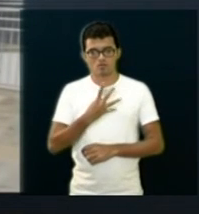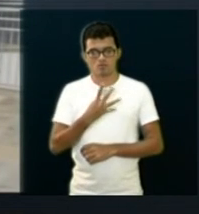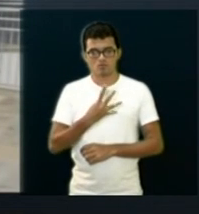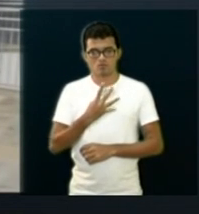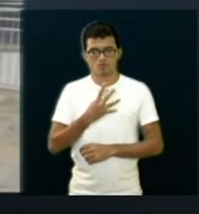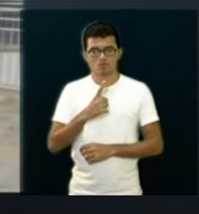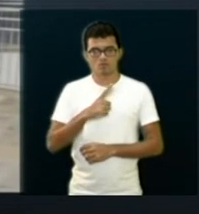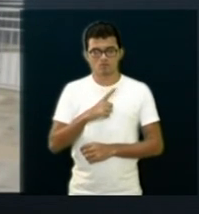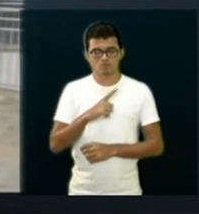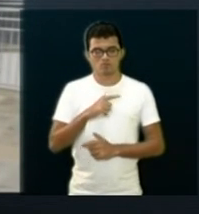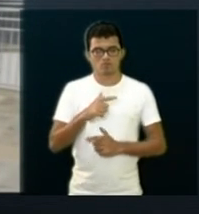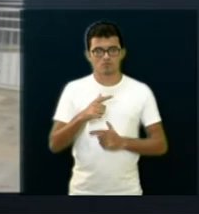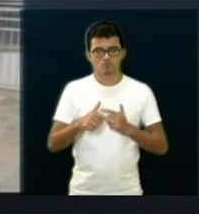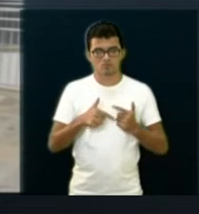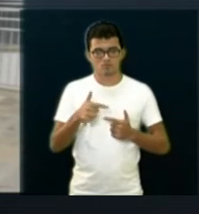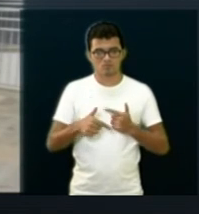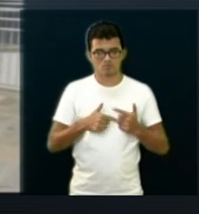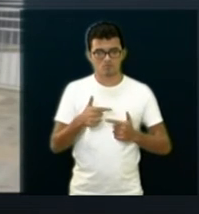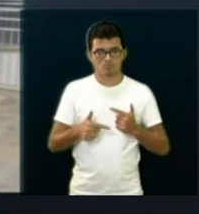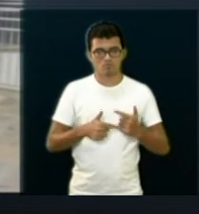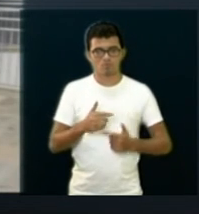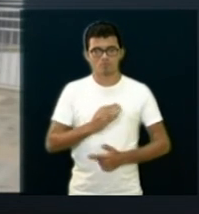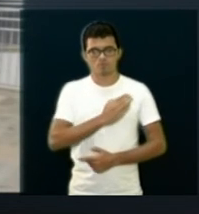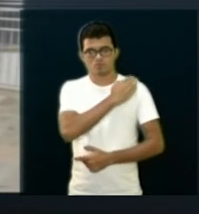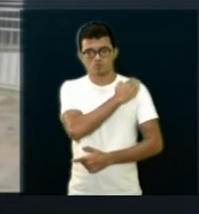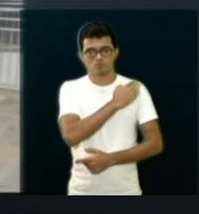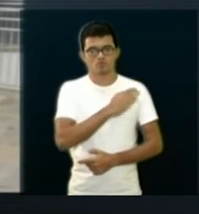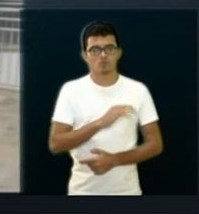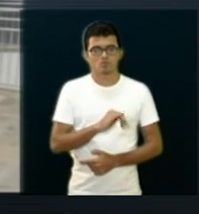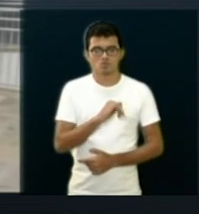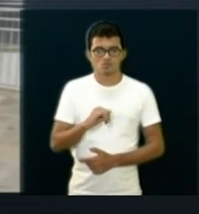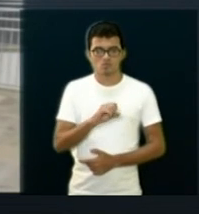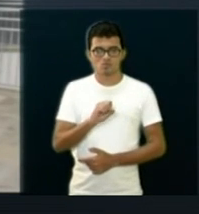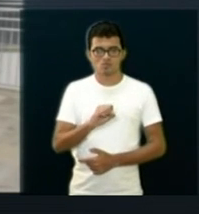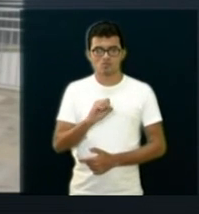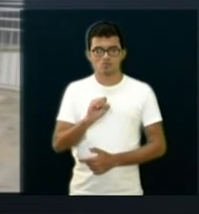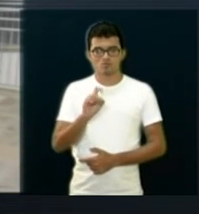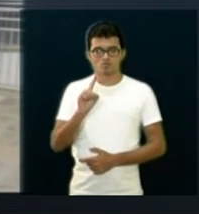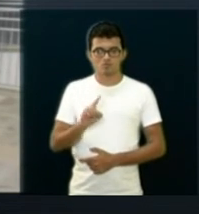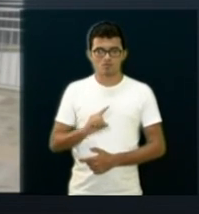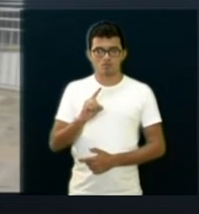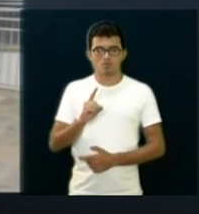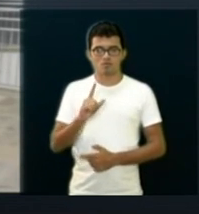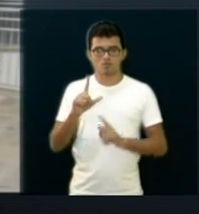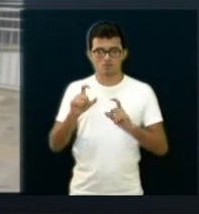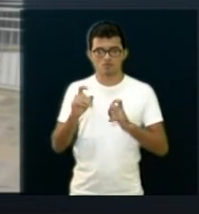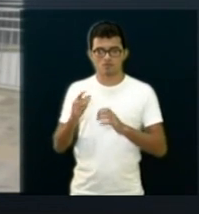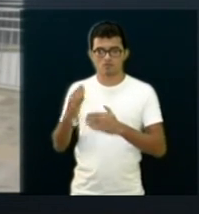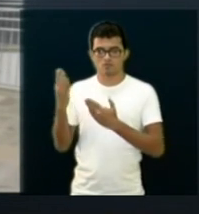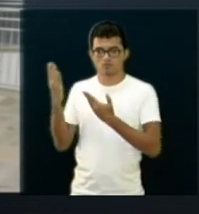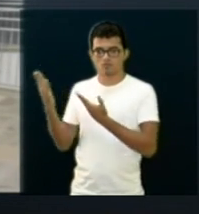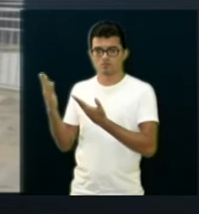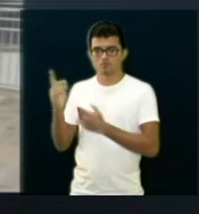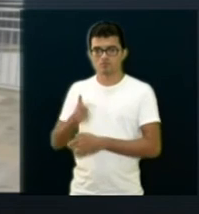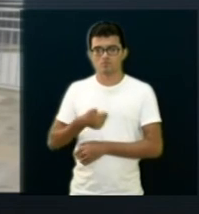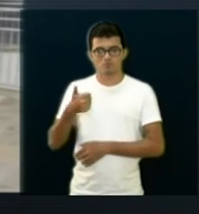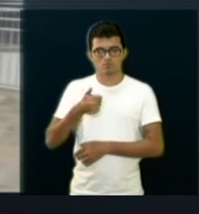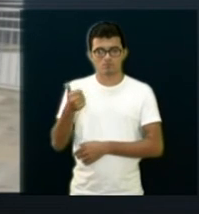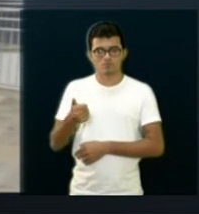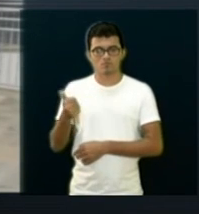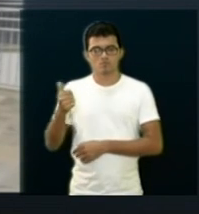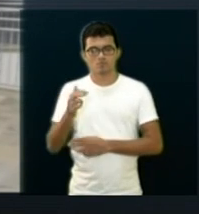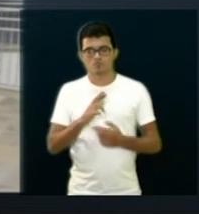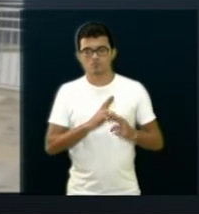Serviço Militar, do capitão José Gervasio Martinho, que é o que está aí na foto, para o 1º Tenente César